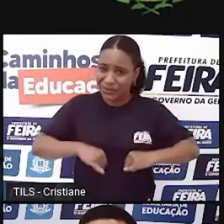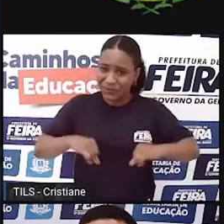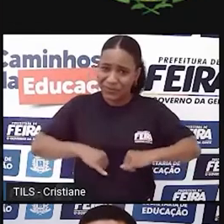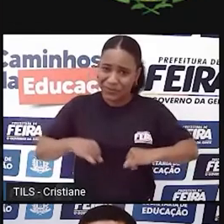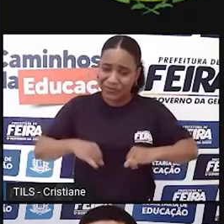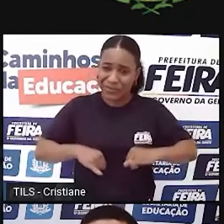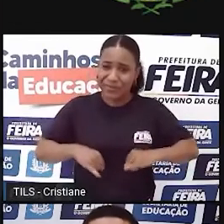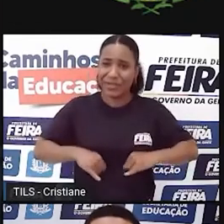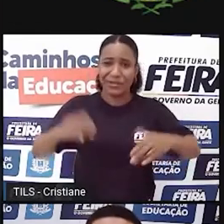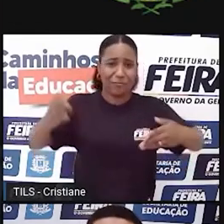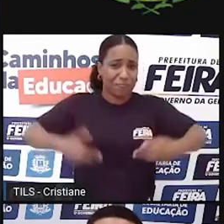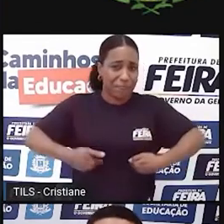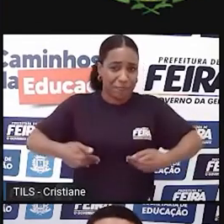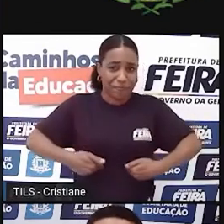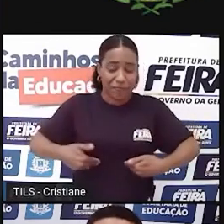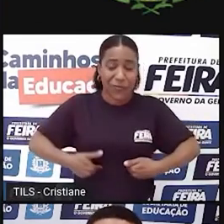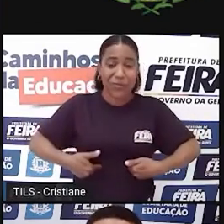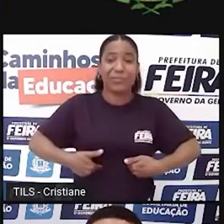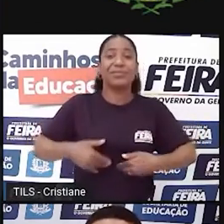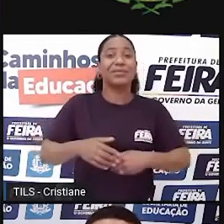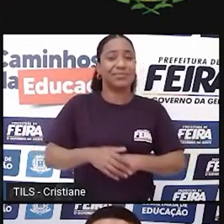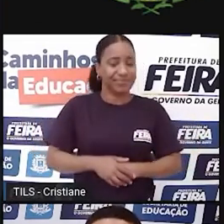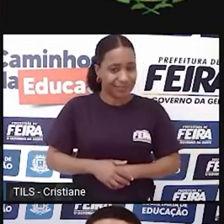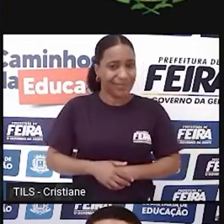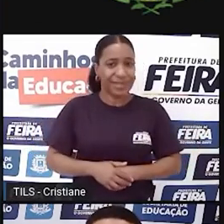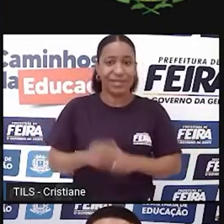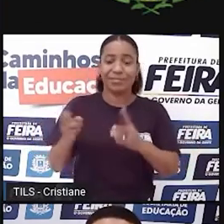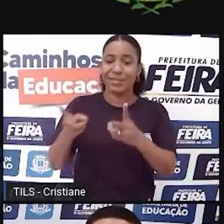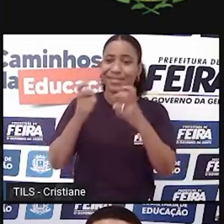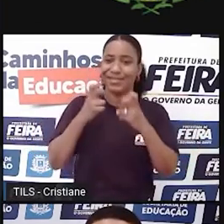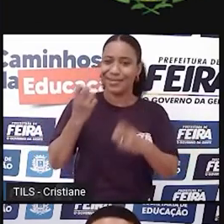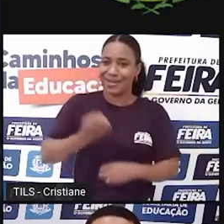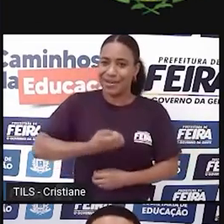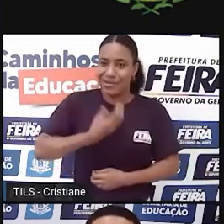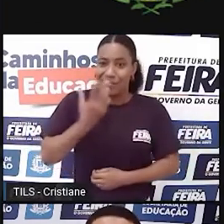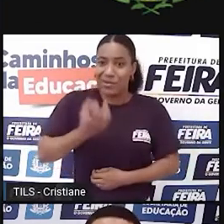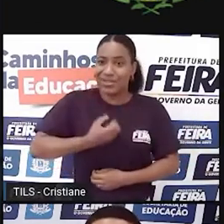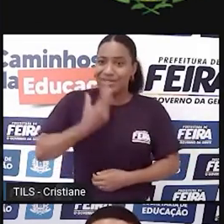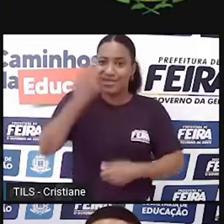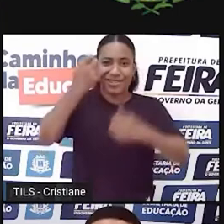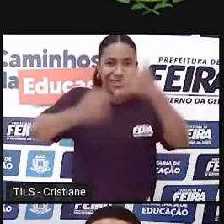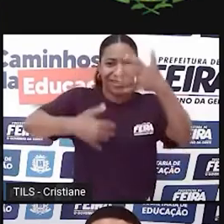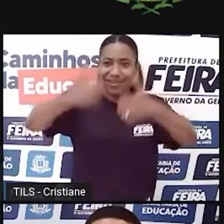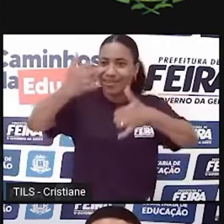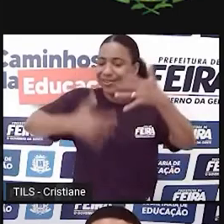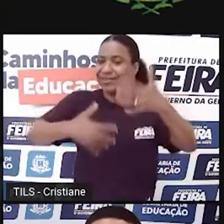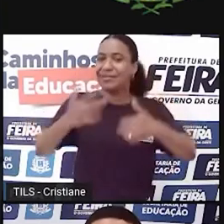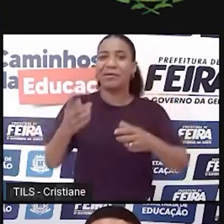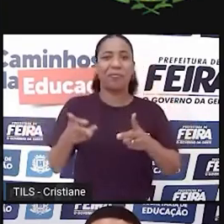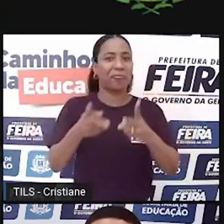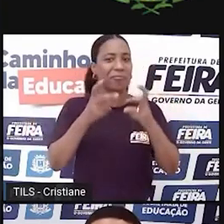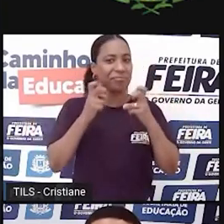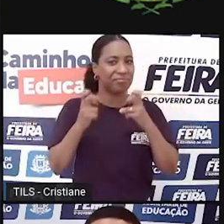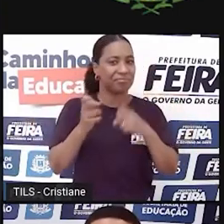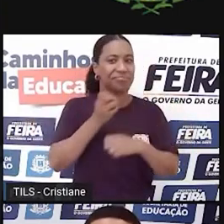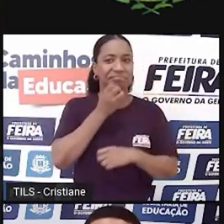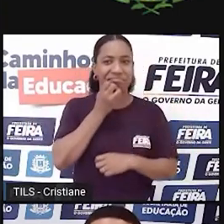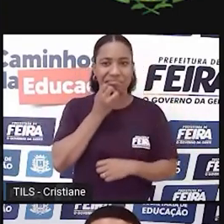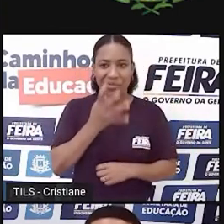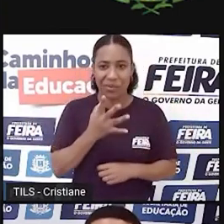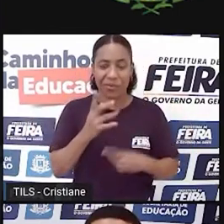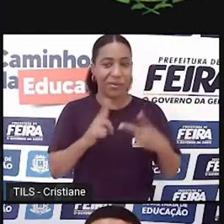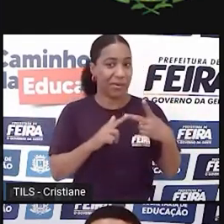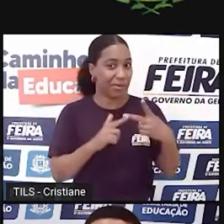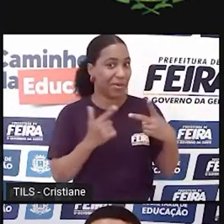fume, a gente percebe a poesia de Carolina Lima. Outra pessoa, outra autora, que, para mim, é